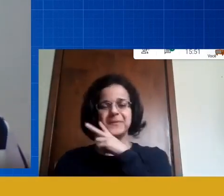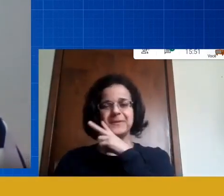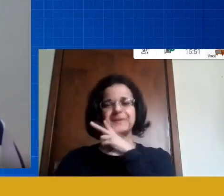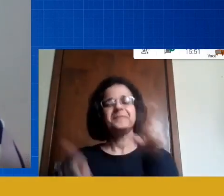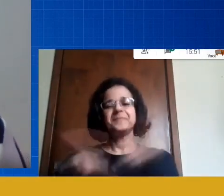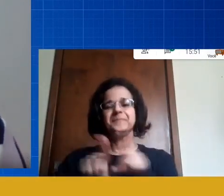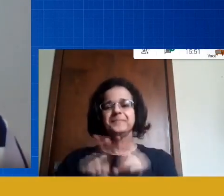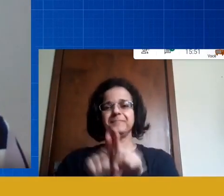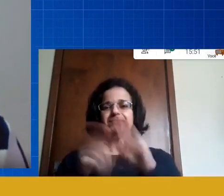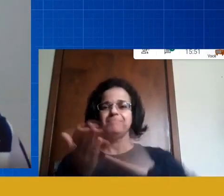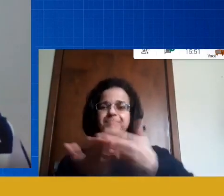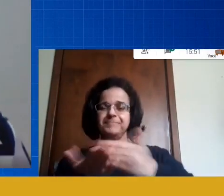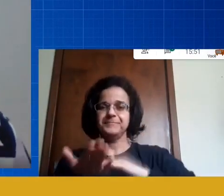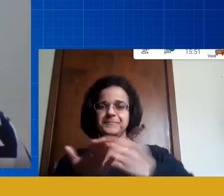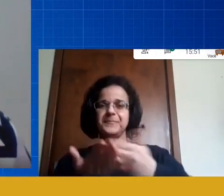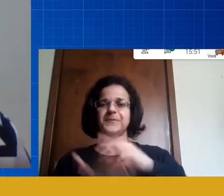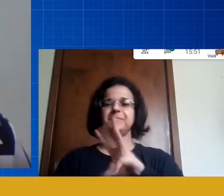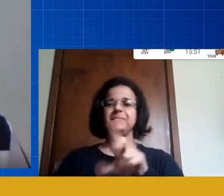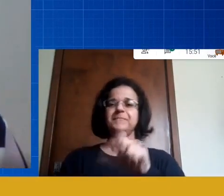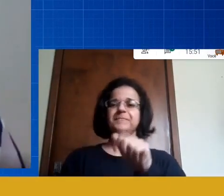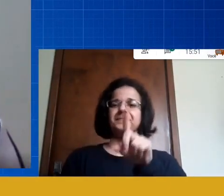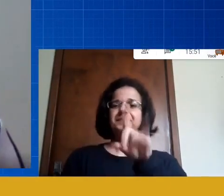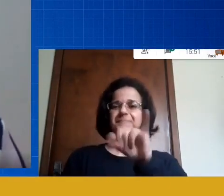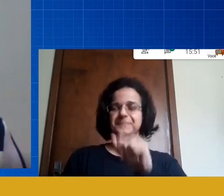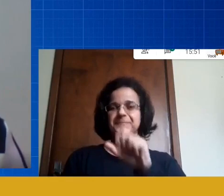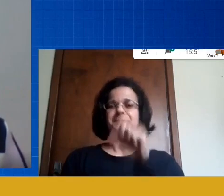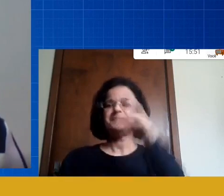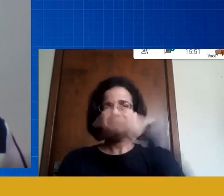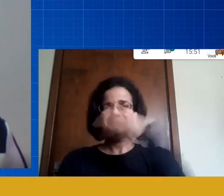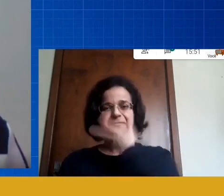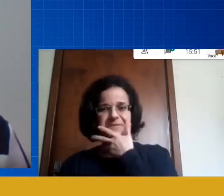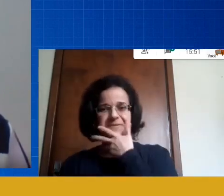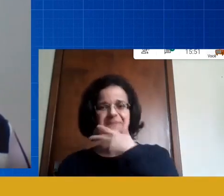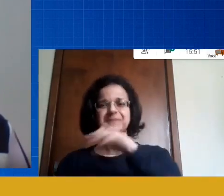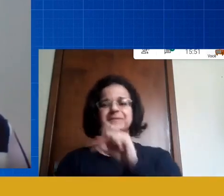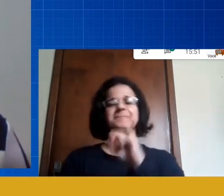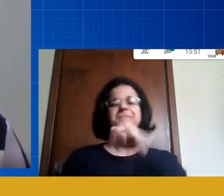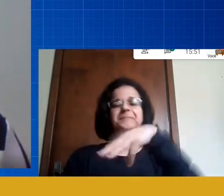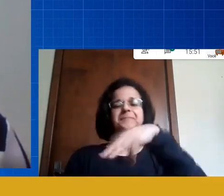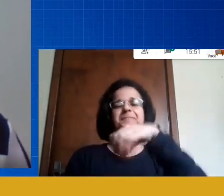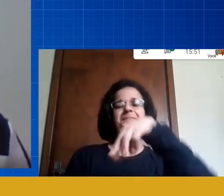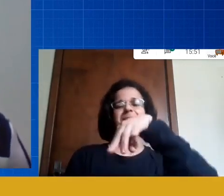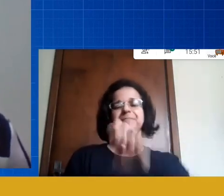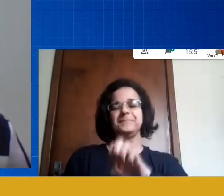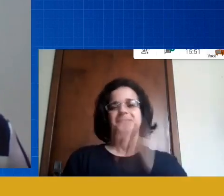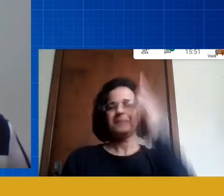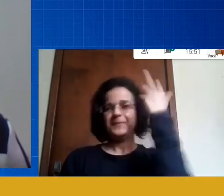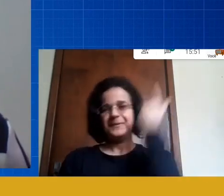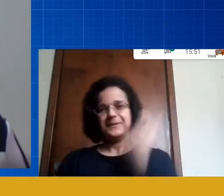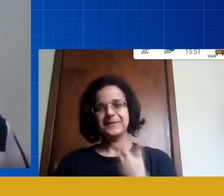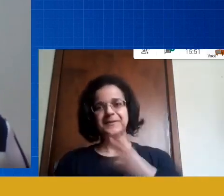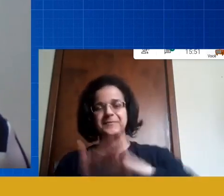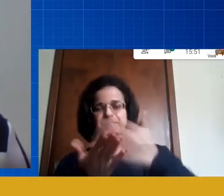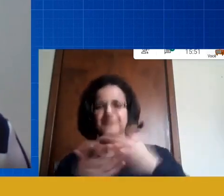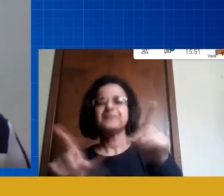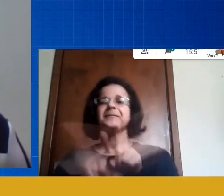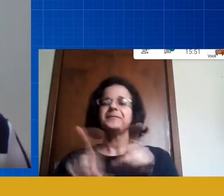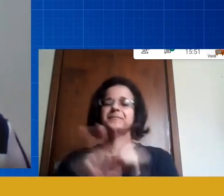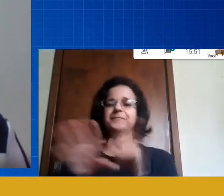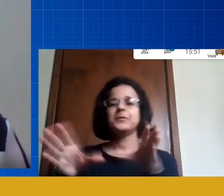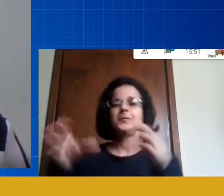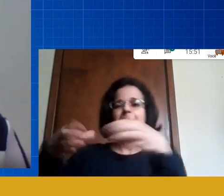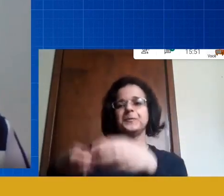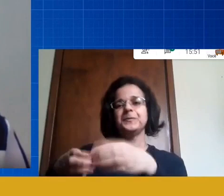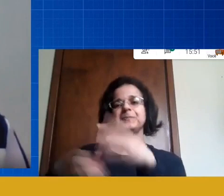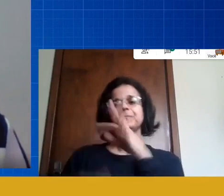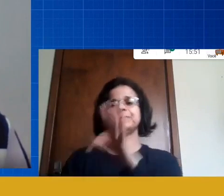que estão aqui fazendo toda essa questão da Libras aí fazendo a interpretação para nós e também dos meninos do TIC lá o Kleber e o